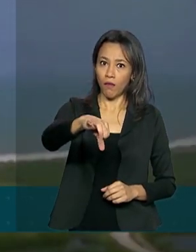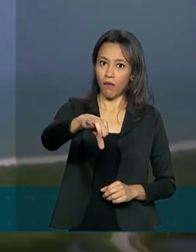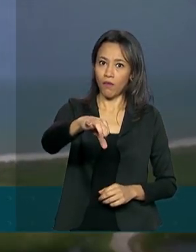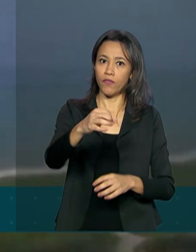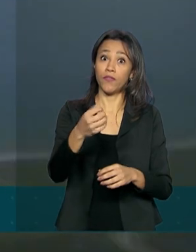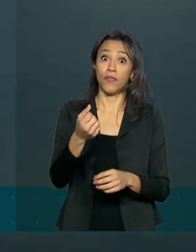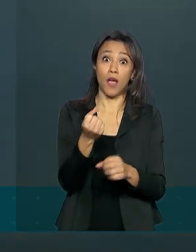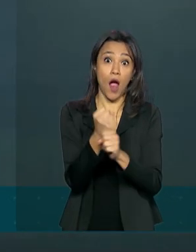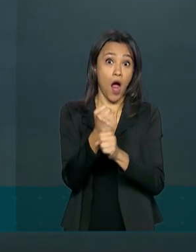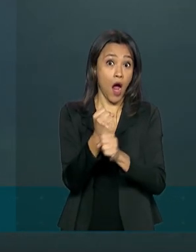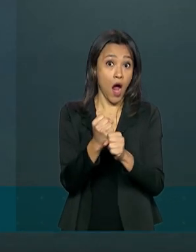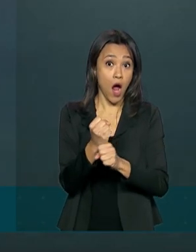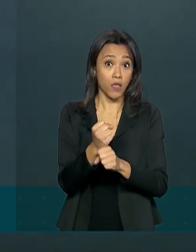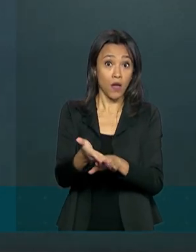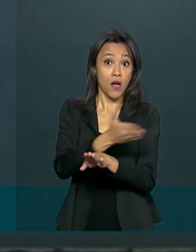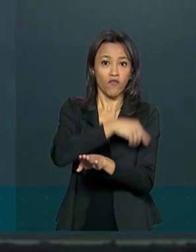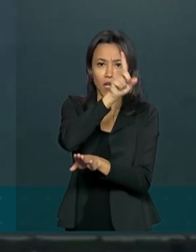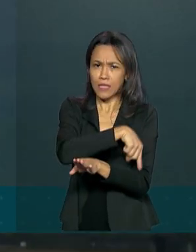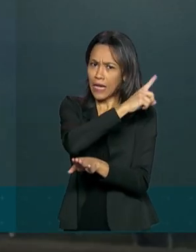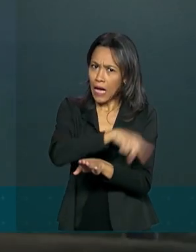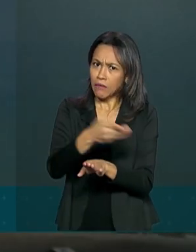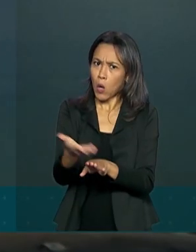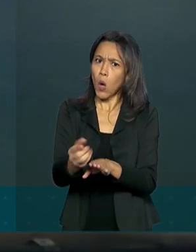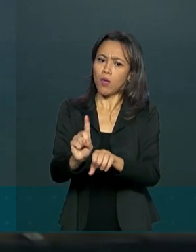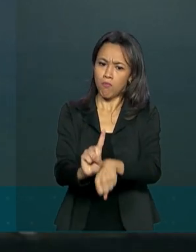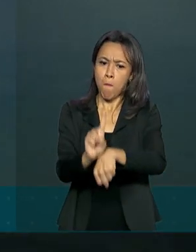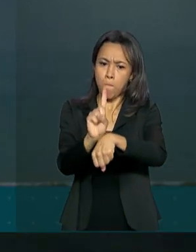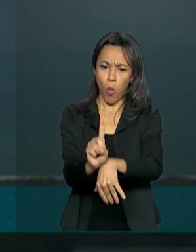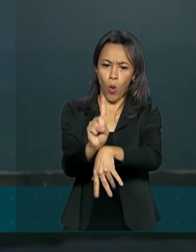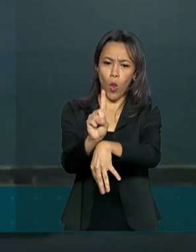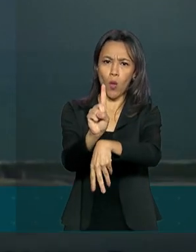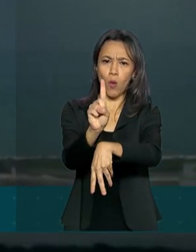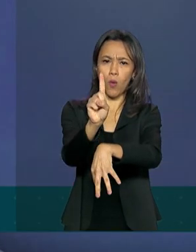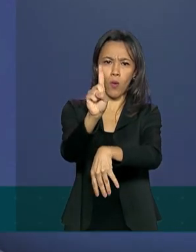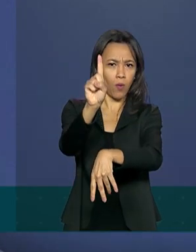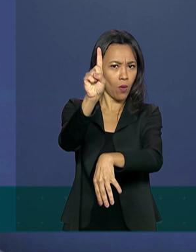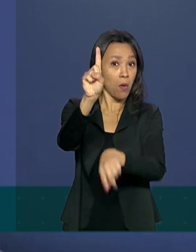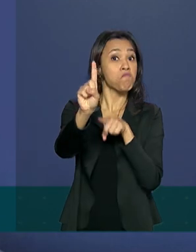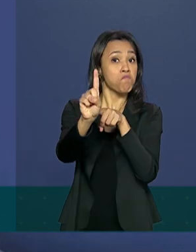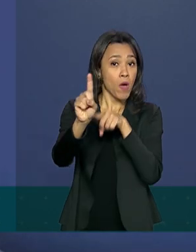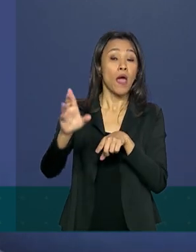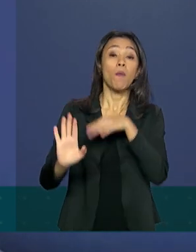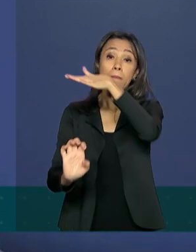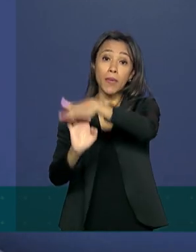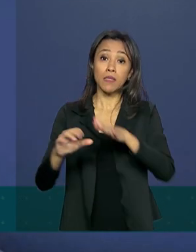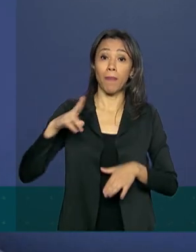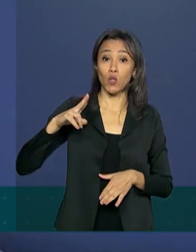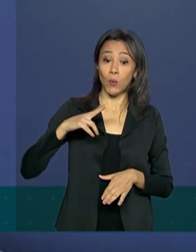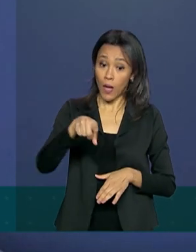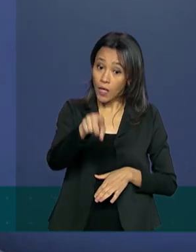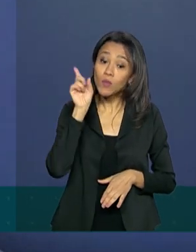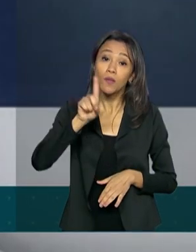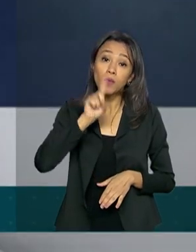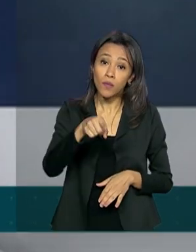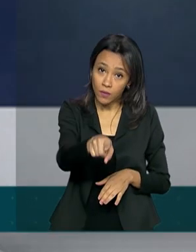do cancelamento do programa de ônibus espaciais, o foguete Falcon 9, de uma empresa privada, subiu pelo céu dos Estados